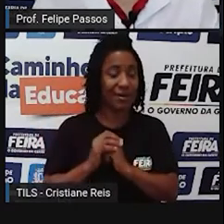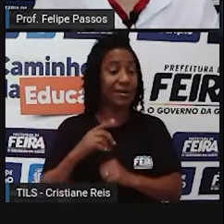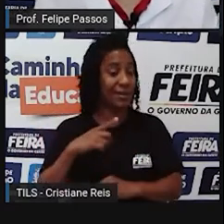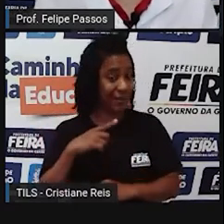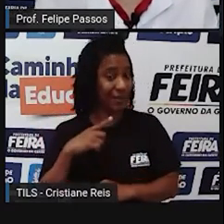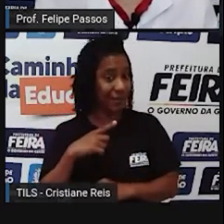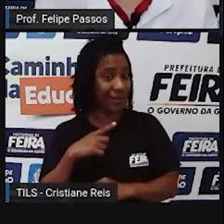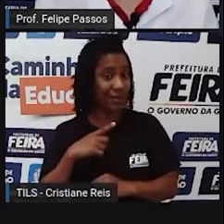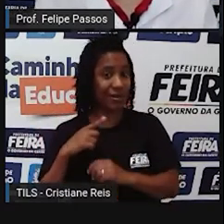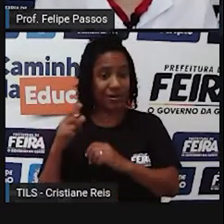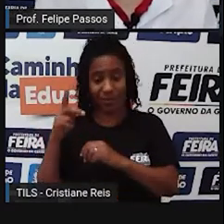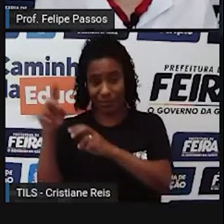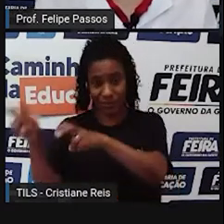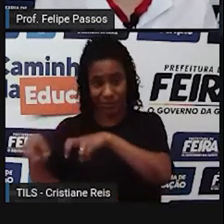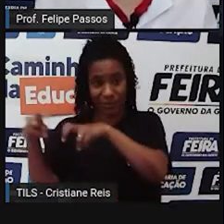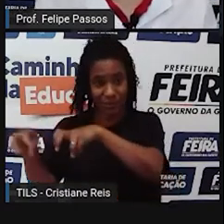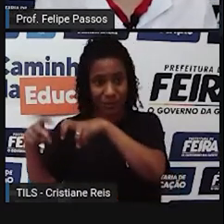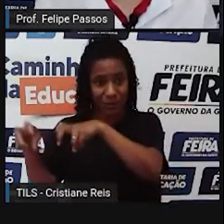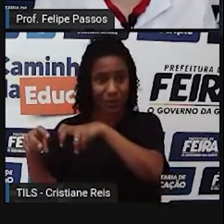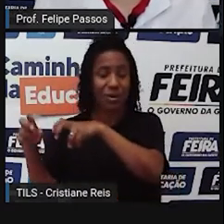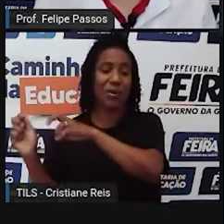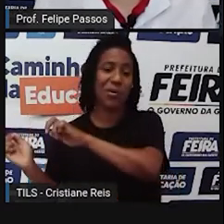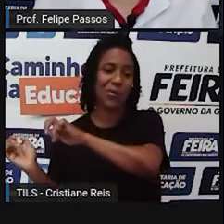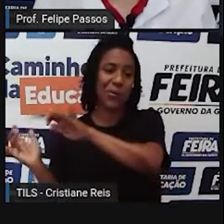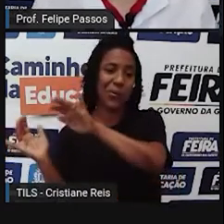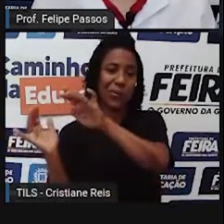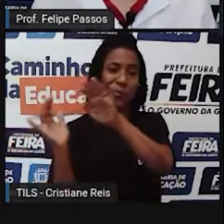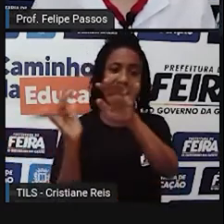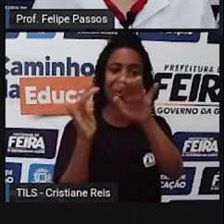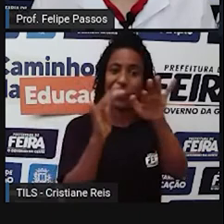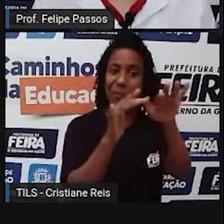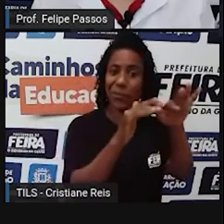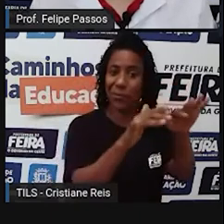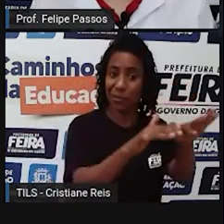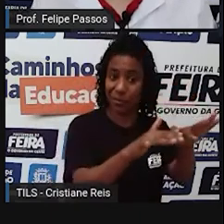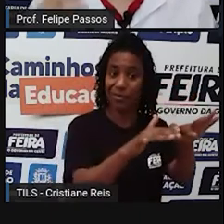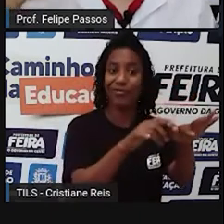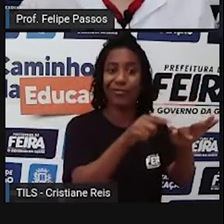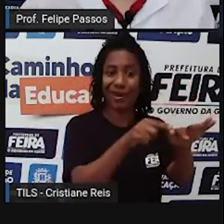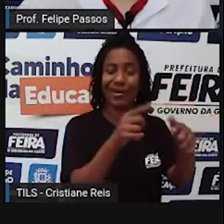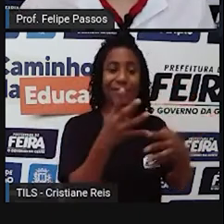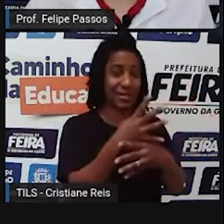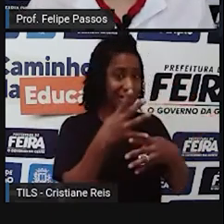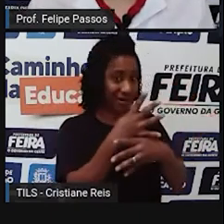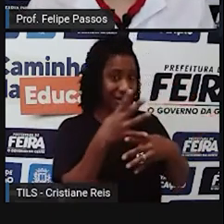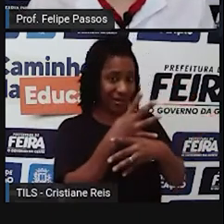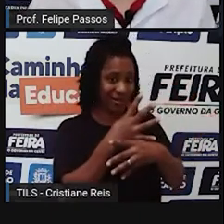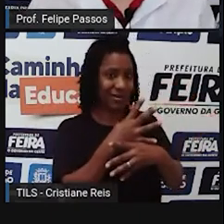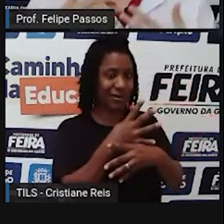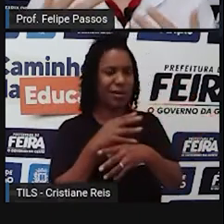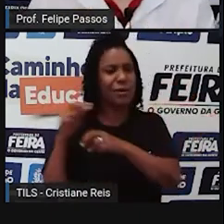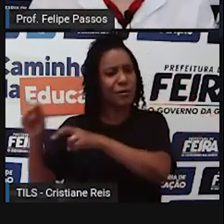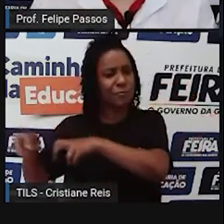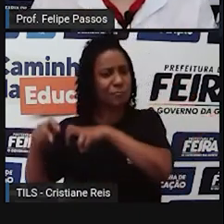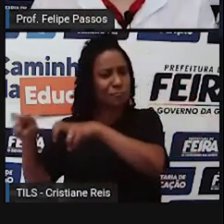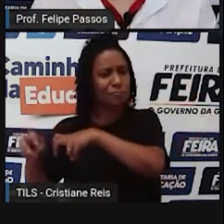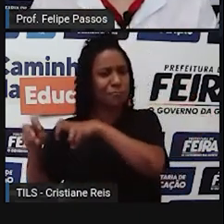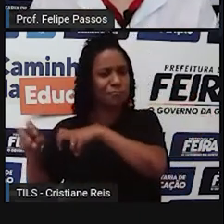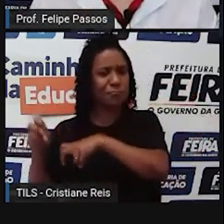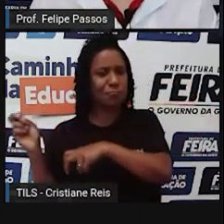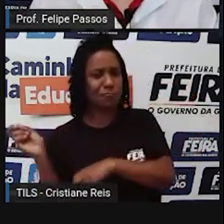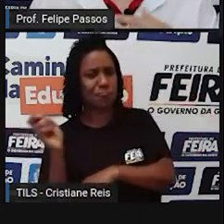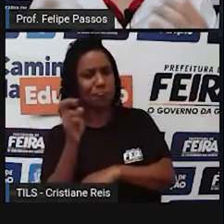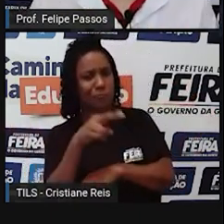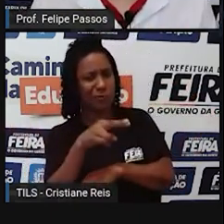população dos centros urbanos estar crescendo, também tem muita gente que enxerga nos centros urbanos mais oportunidade,